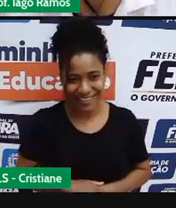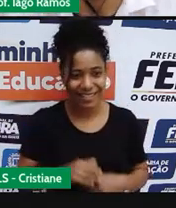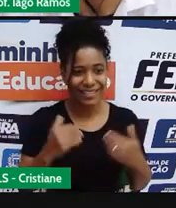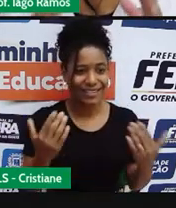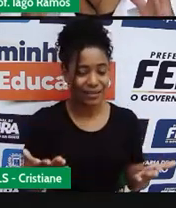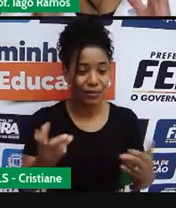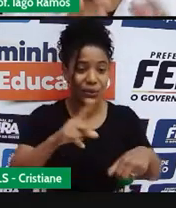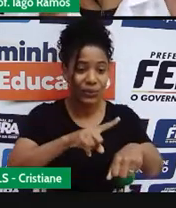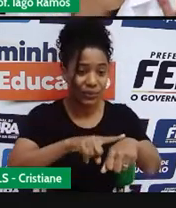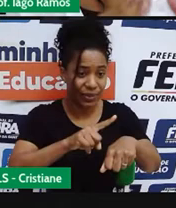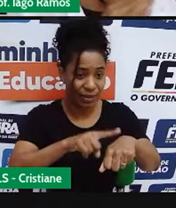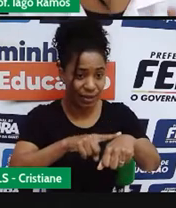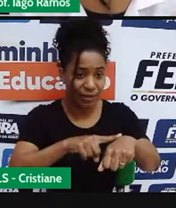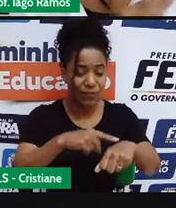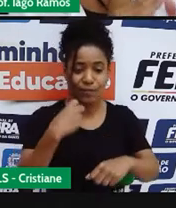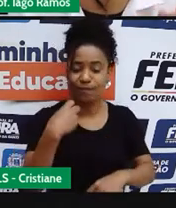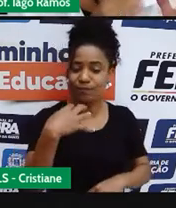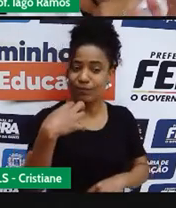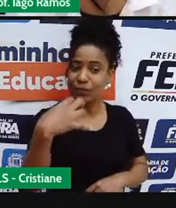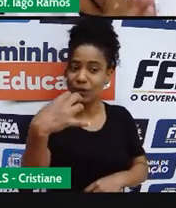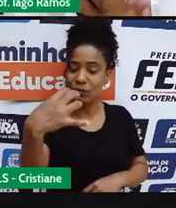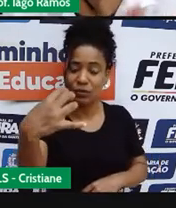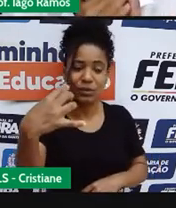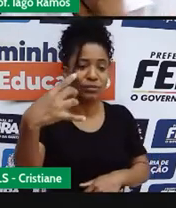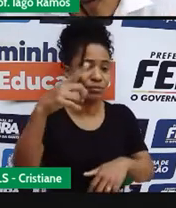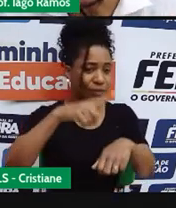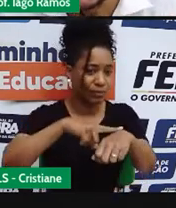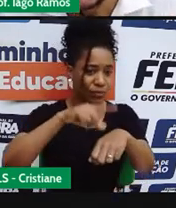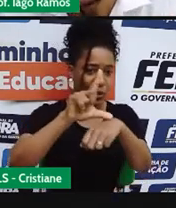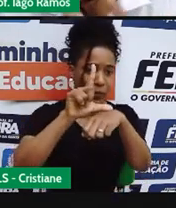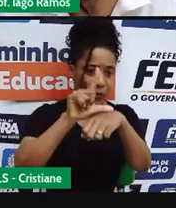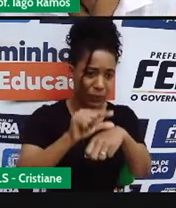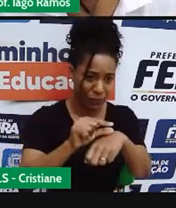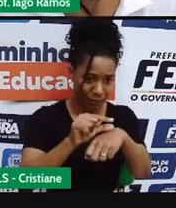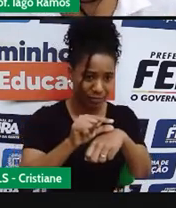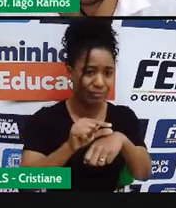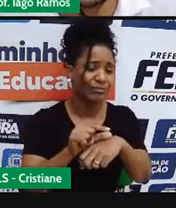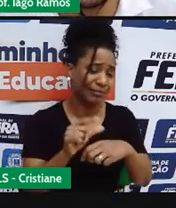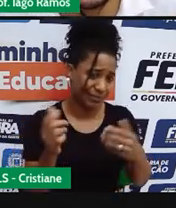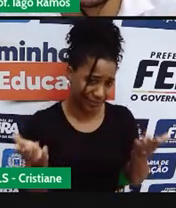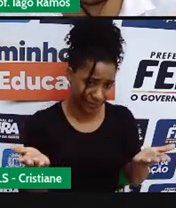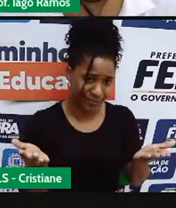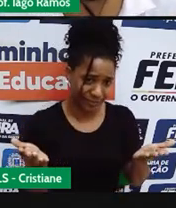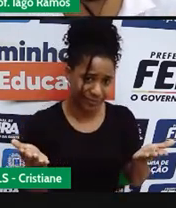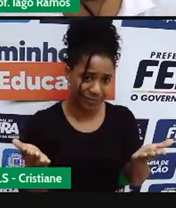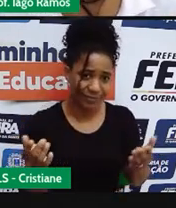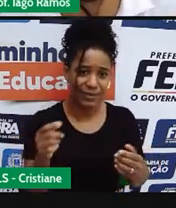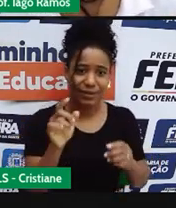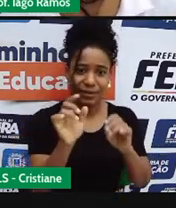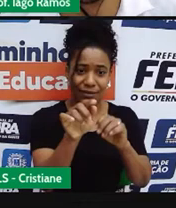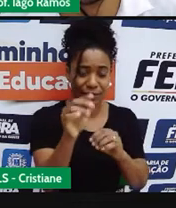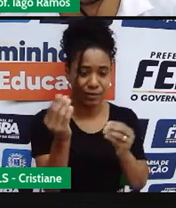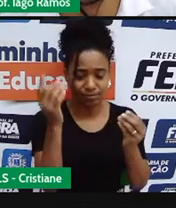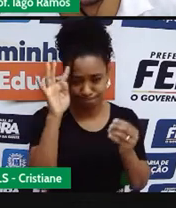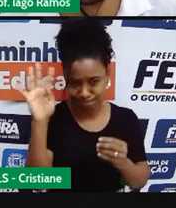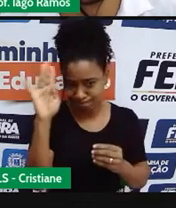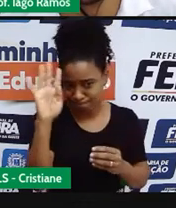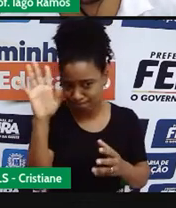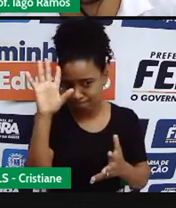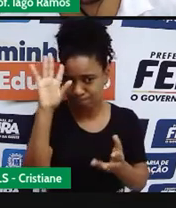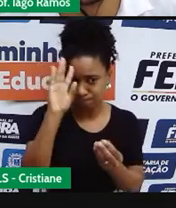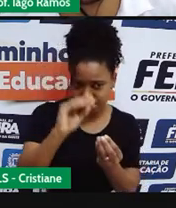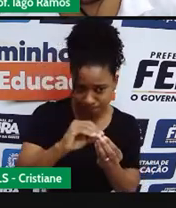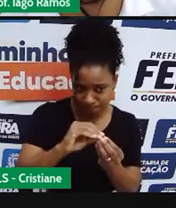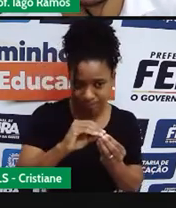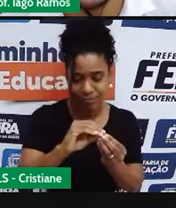esse tempo de viagem vai diminuir. Então, a gente vai escrever isso, esse raciocínio que a gente acabou